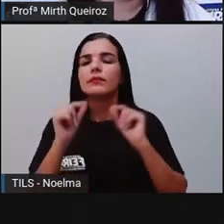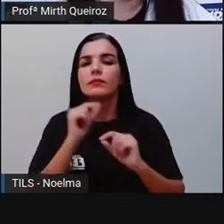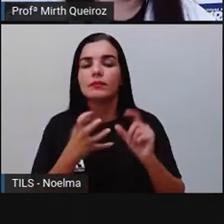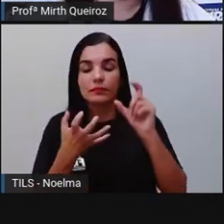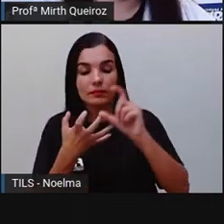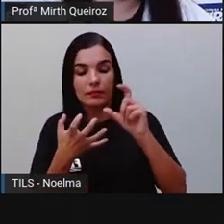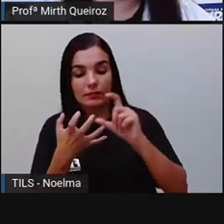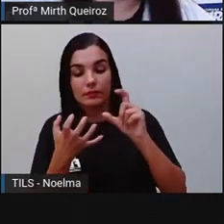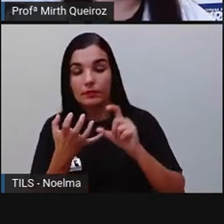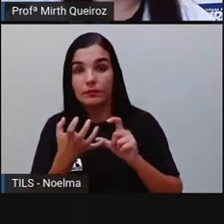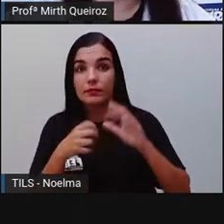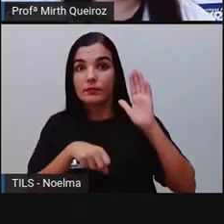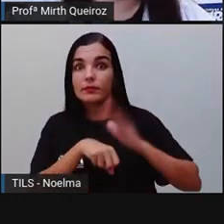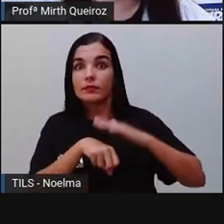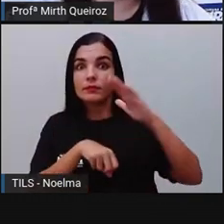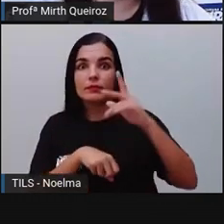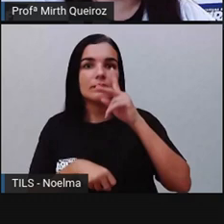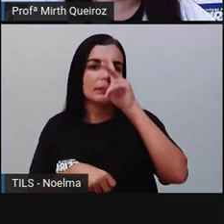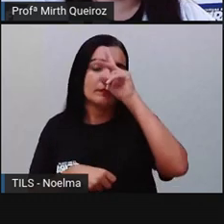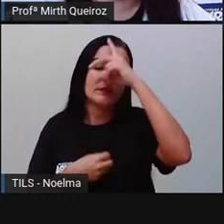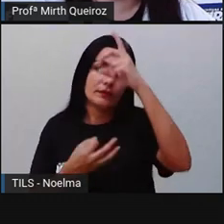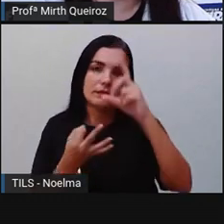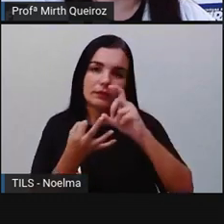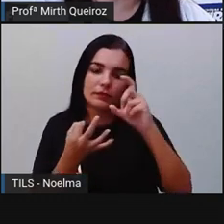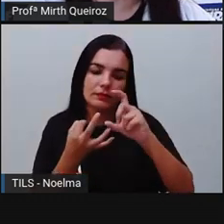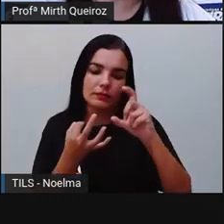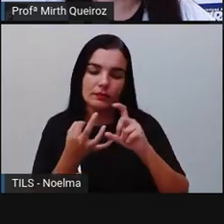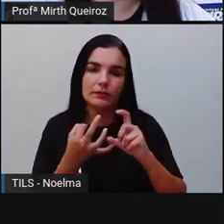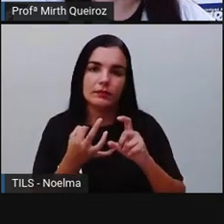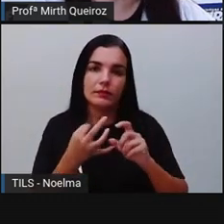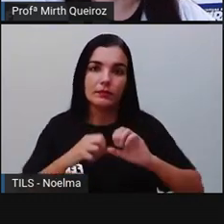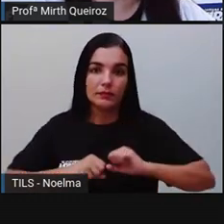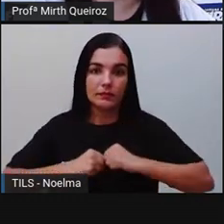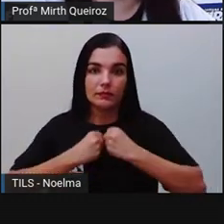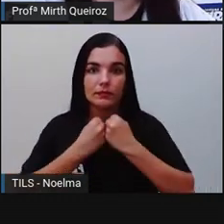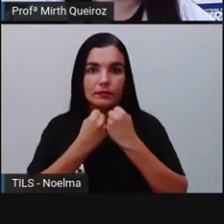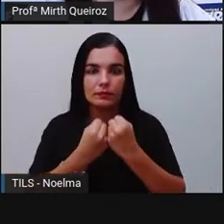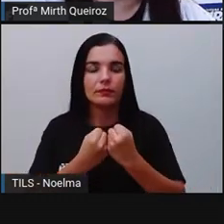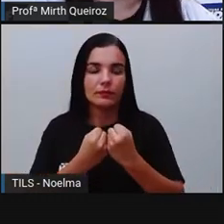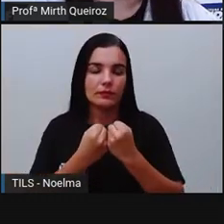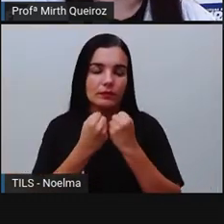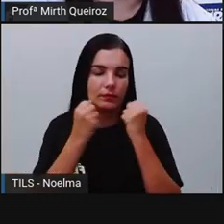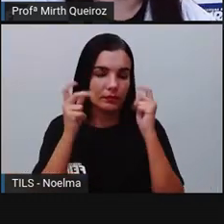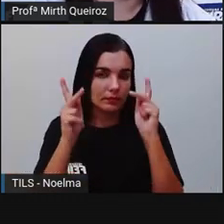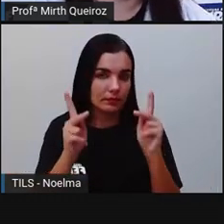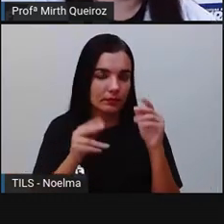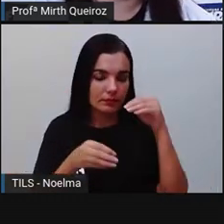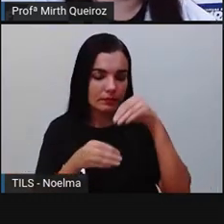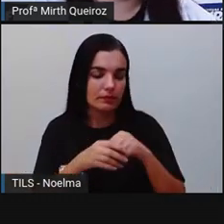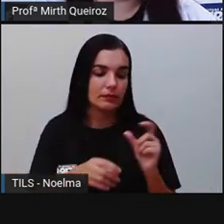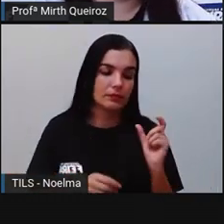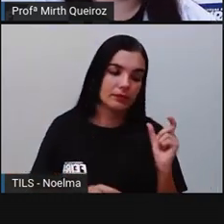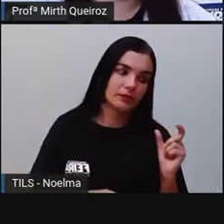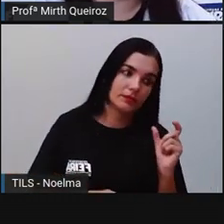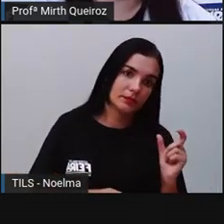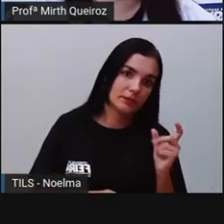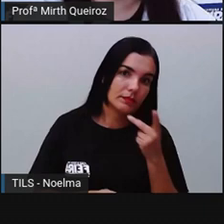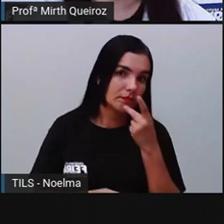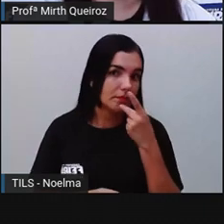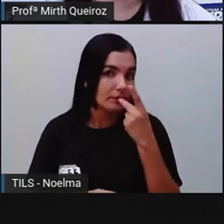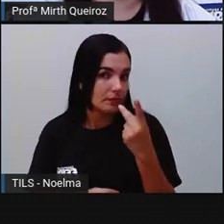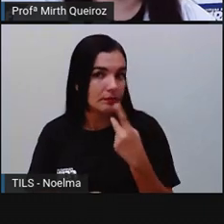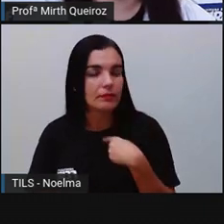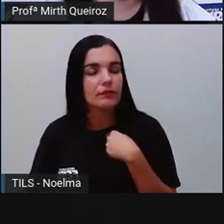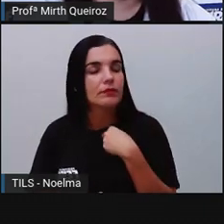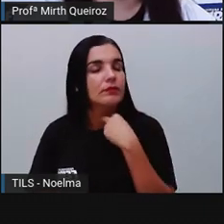tônica? É a sílaba que é pronunciada com maior ênfase, com maior intensidade em uma palavra, né? Então, aquela que a gente fala mais forte